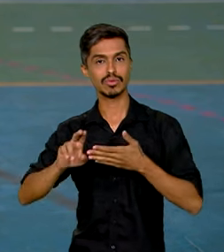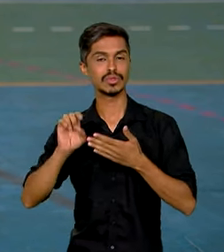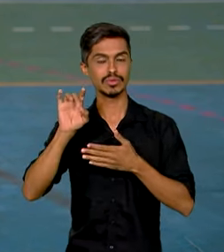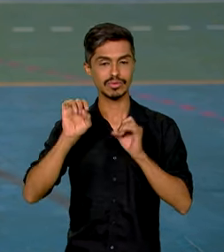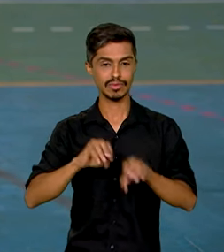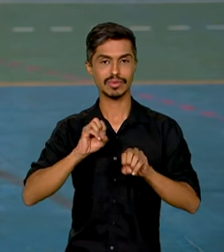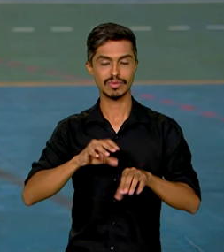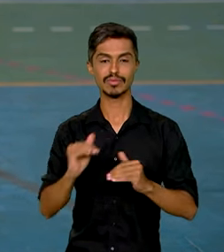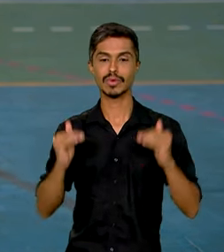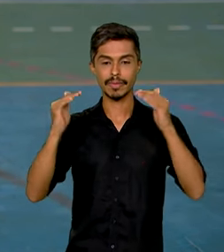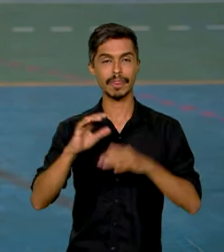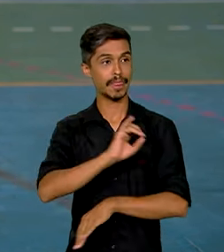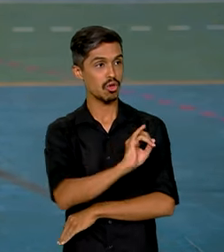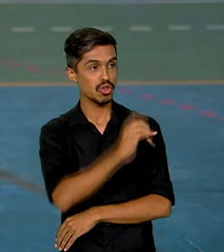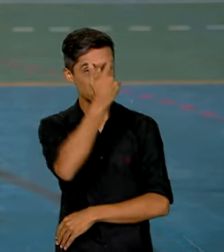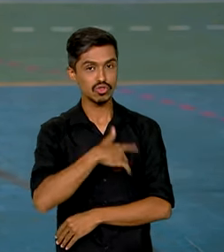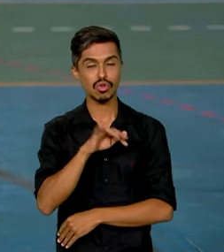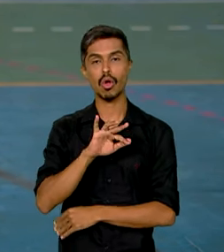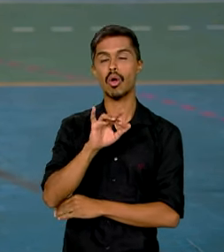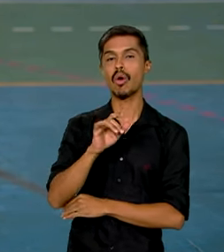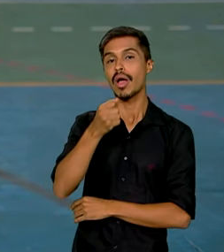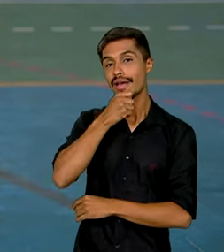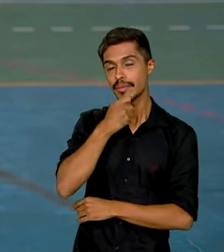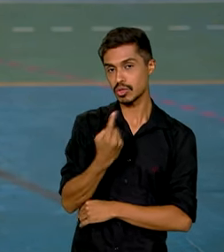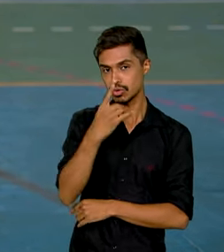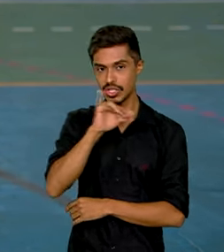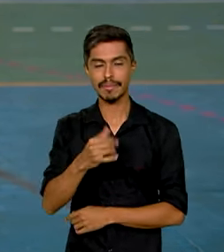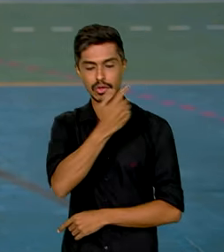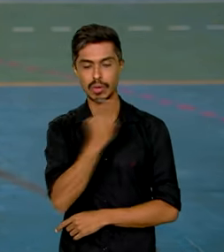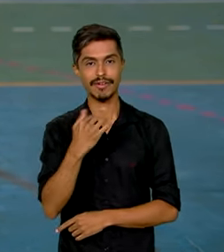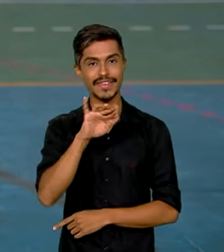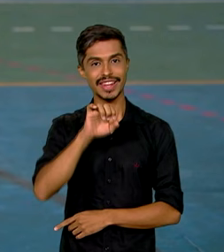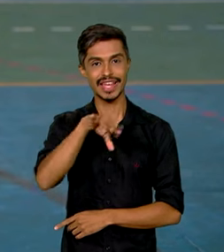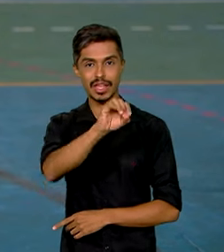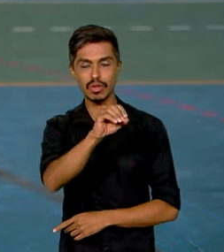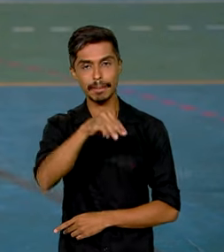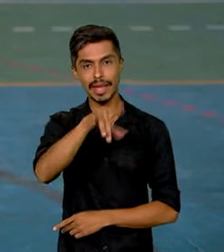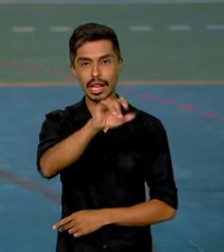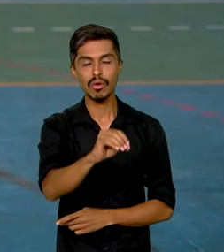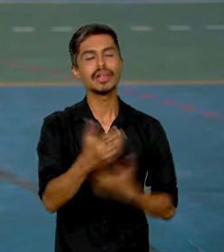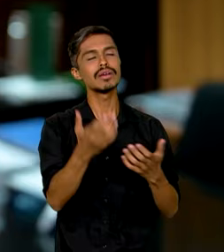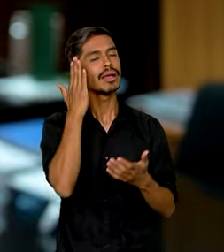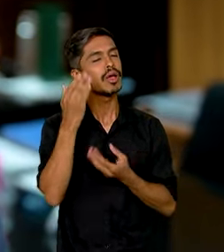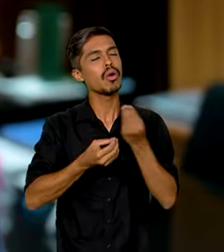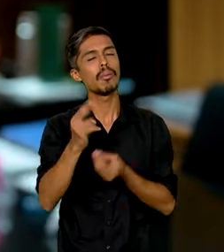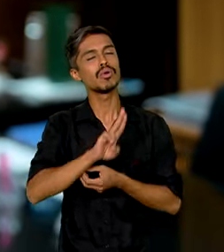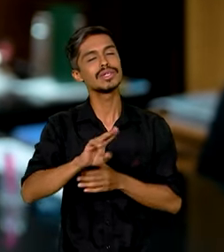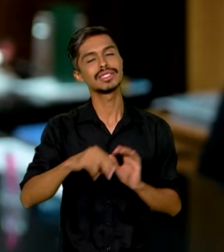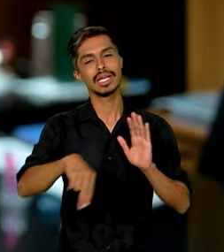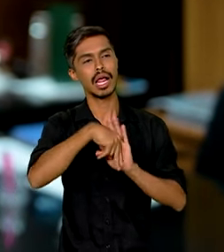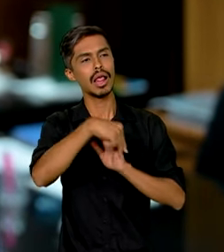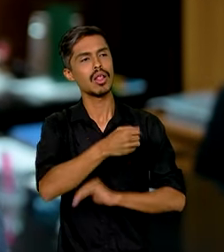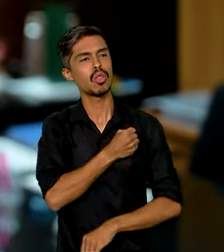Olá, eu sou o Fernando de Mello, sou repórter por um dia do Ministério da Educação e gostaria de saber como e onde usar a nota do Enem. Oi,